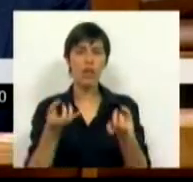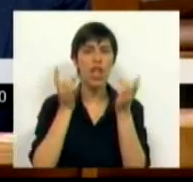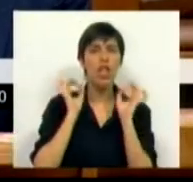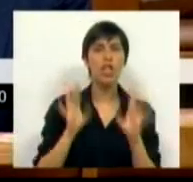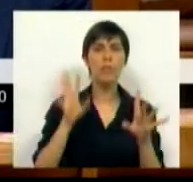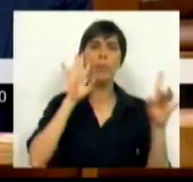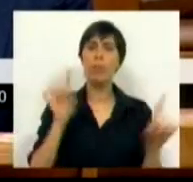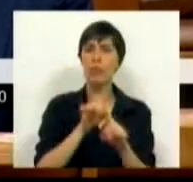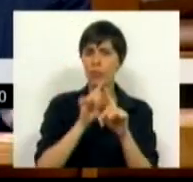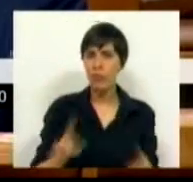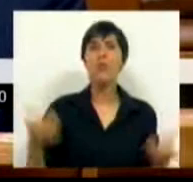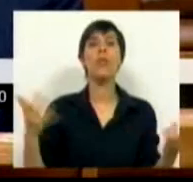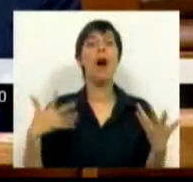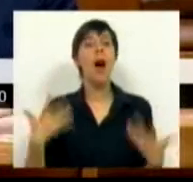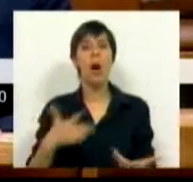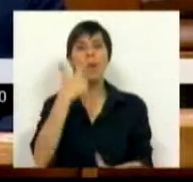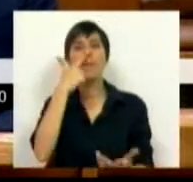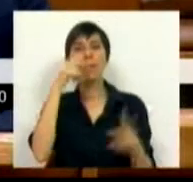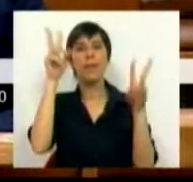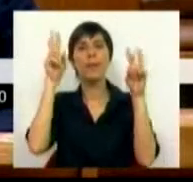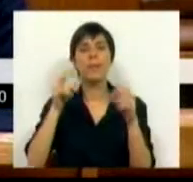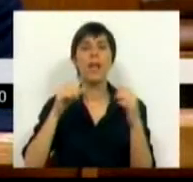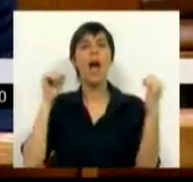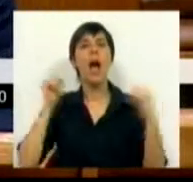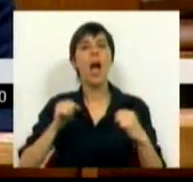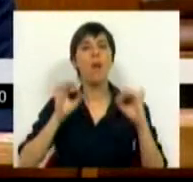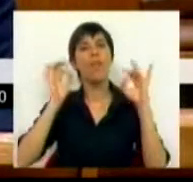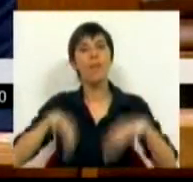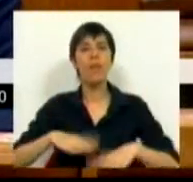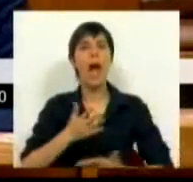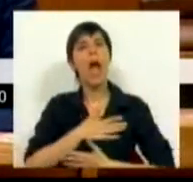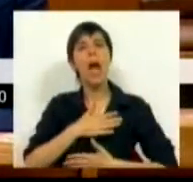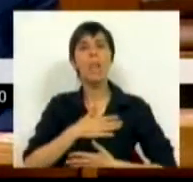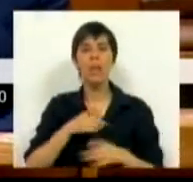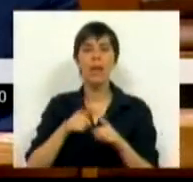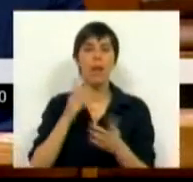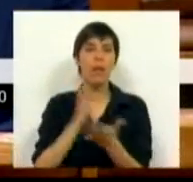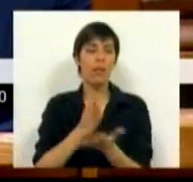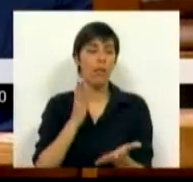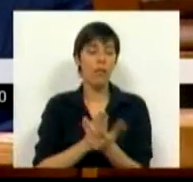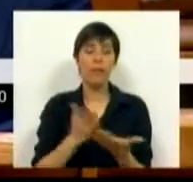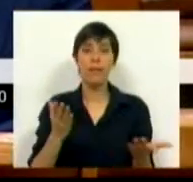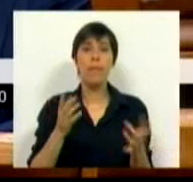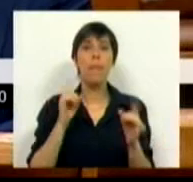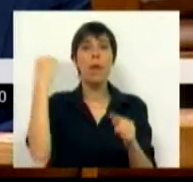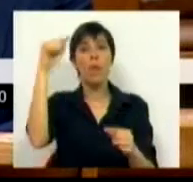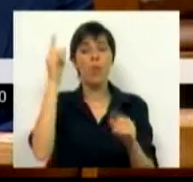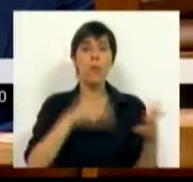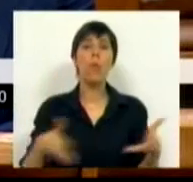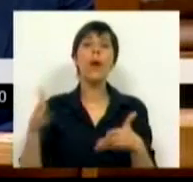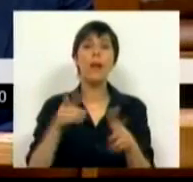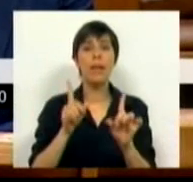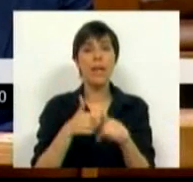despedimento de professores, a que agora prefere chamar decisões amigáveis, como incontornáveis e o único